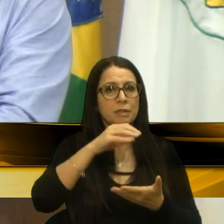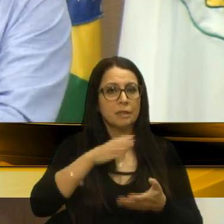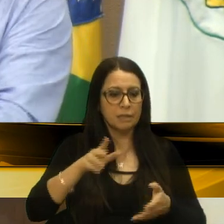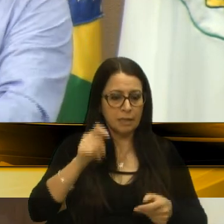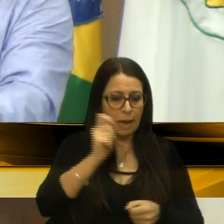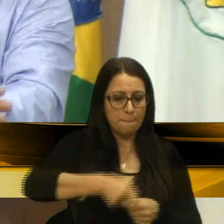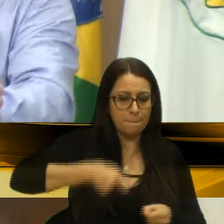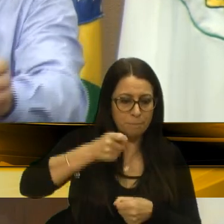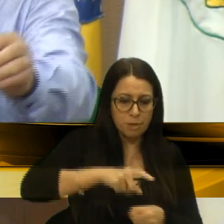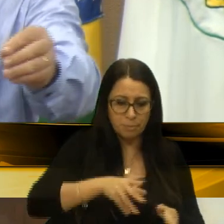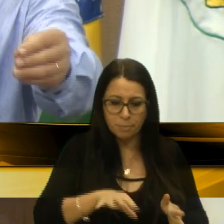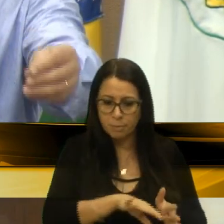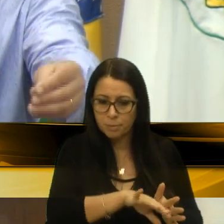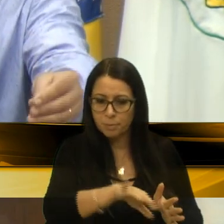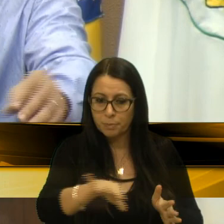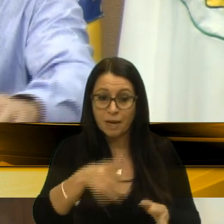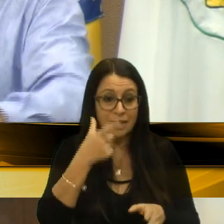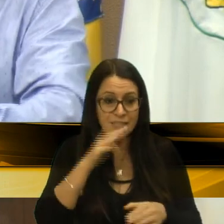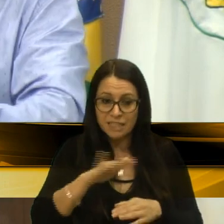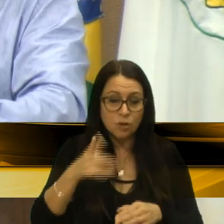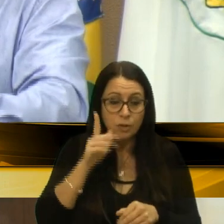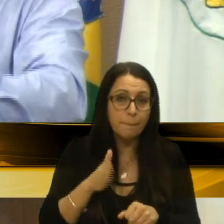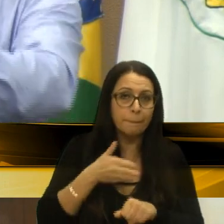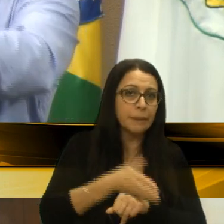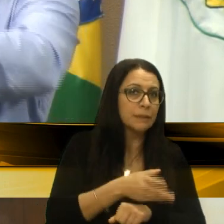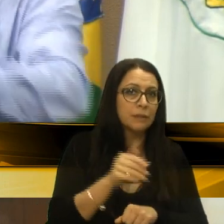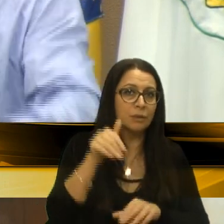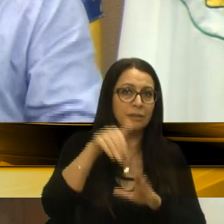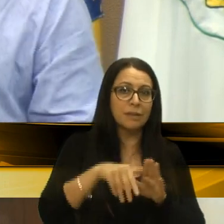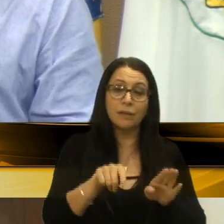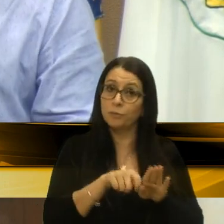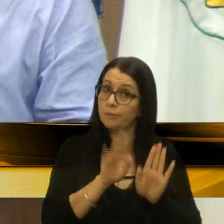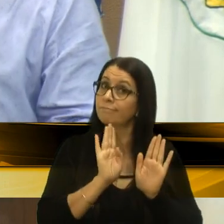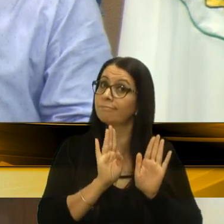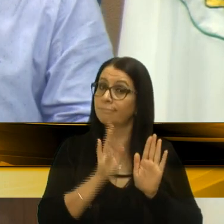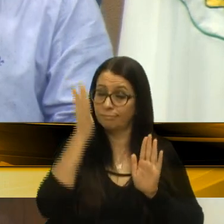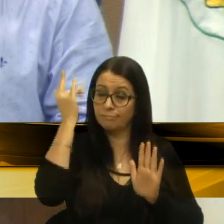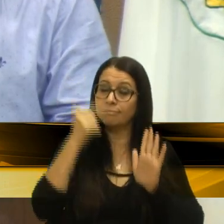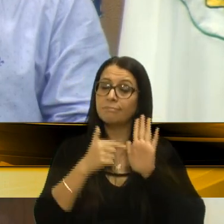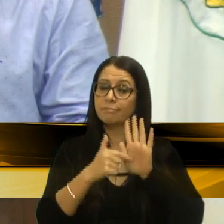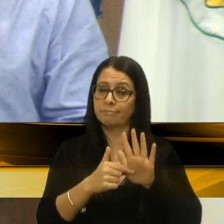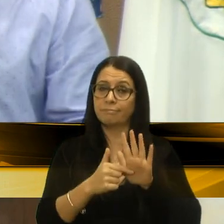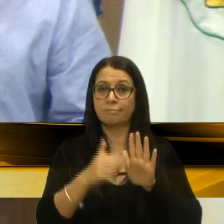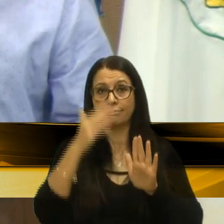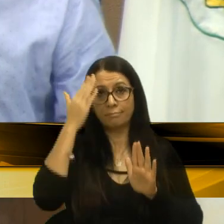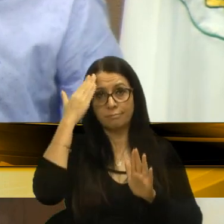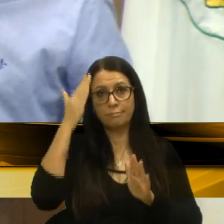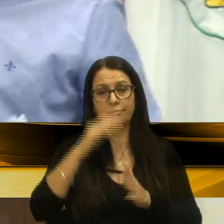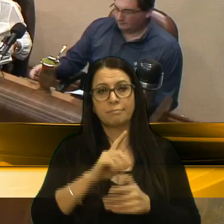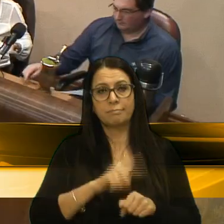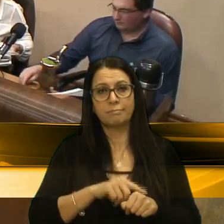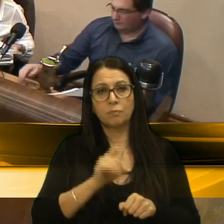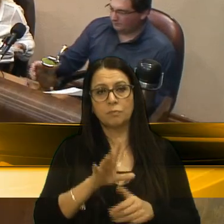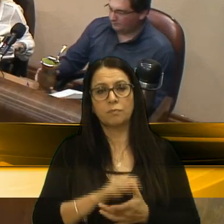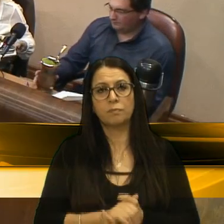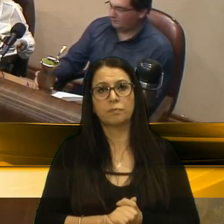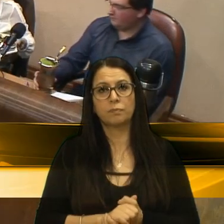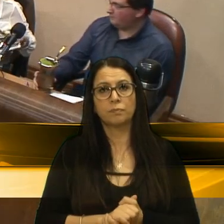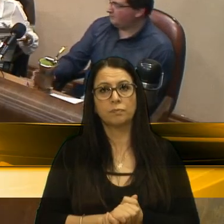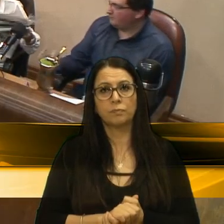as crianças passarem e não entrar água dentro do tênis. Amanhã vou mostrar. Obrigado, hoje, para hoje era isso. Ok.